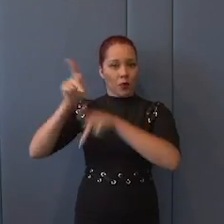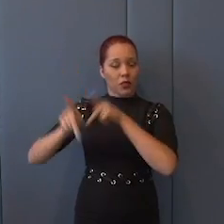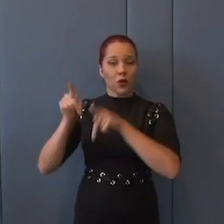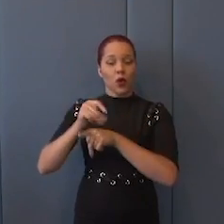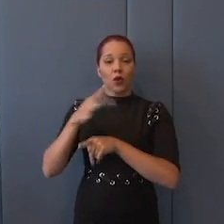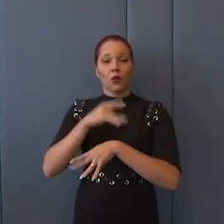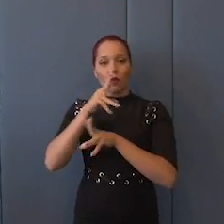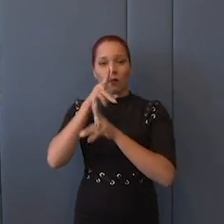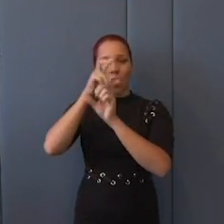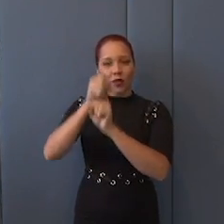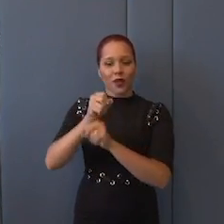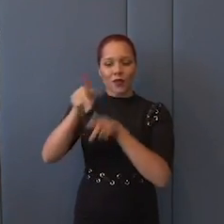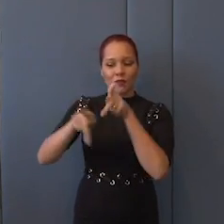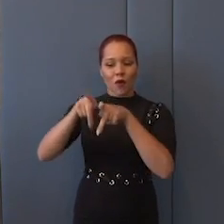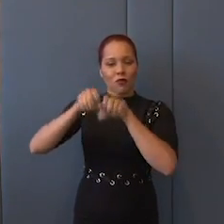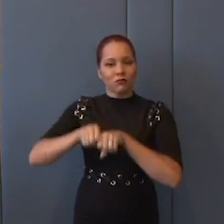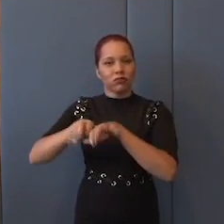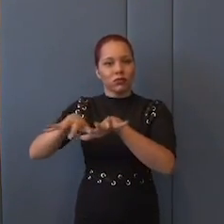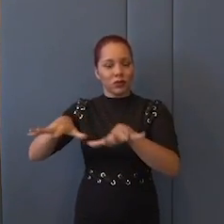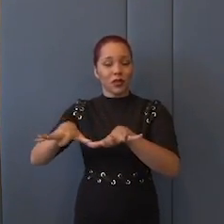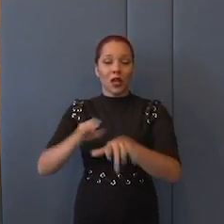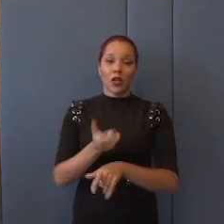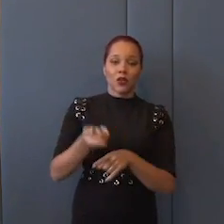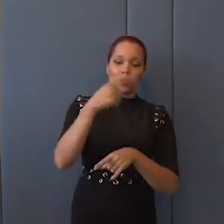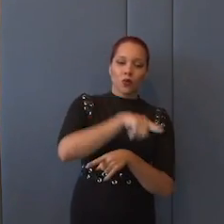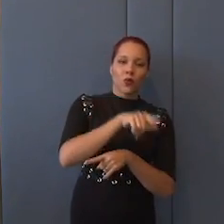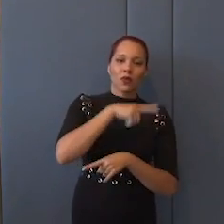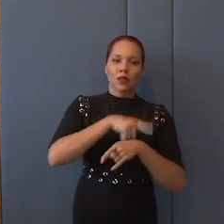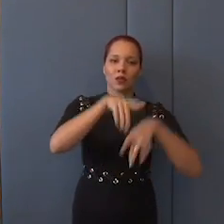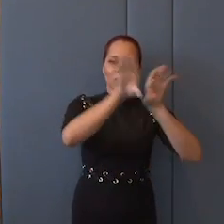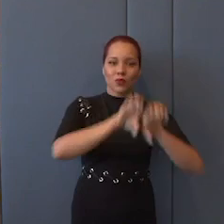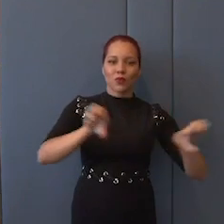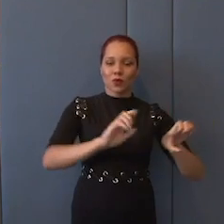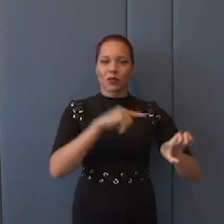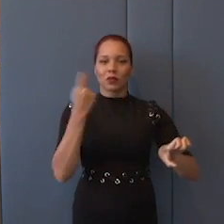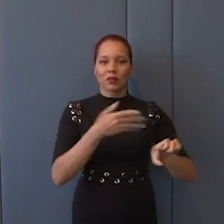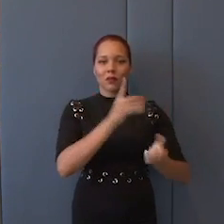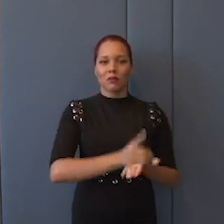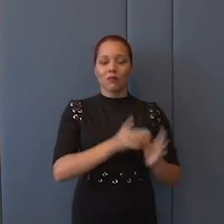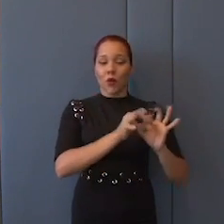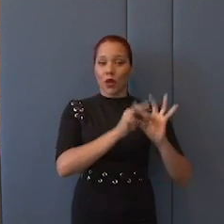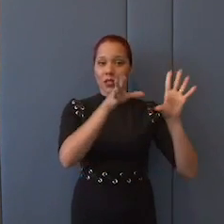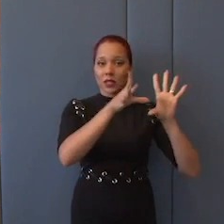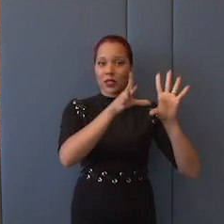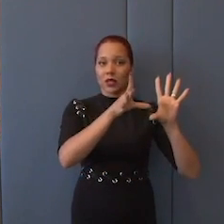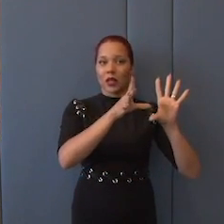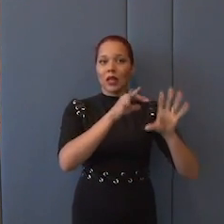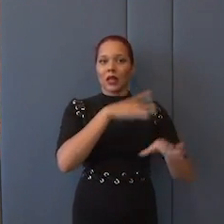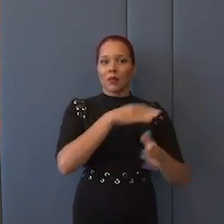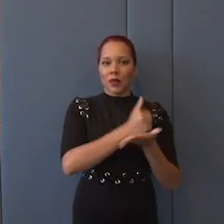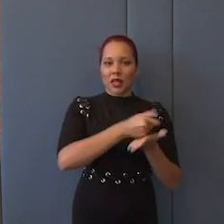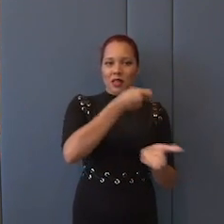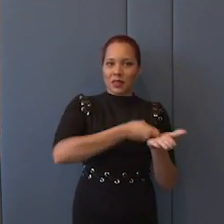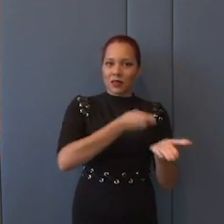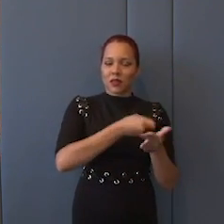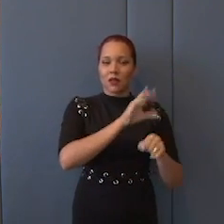emana, até metafisicamente, do povo, e, de outro lado, a estruturação da nossa democracia liberal baseada na rigidez constitucional.